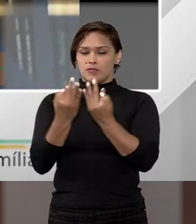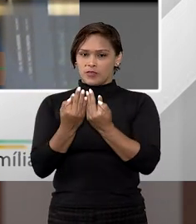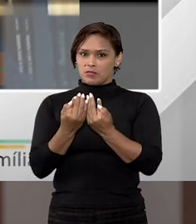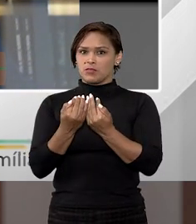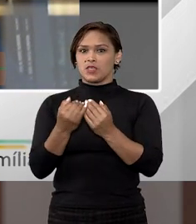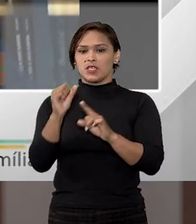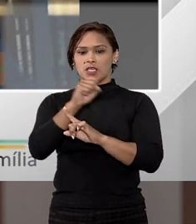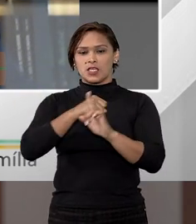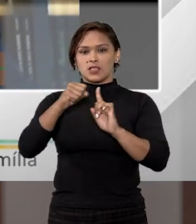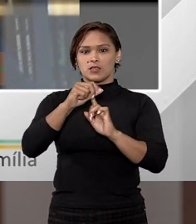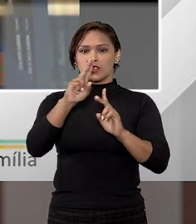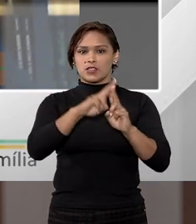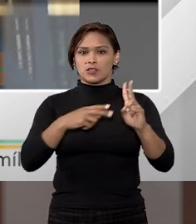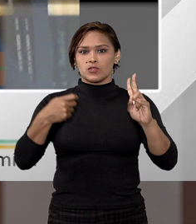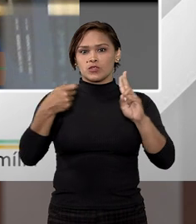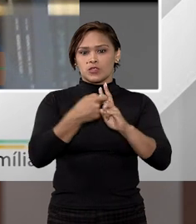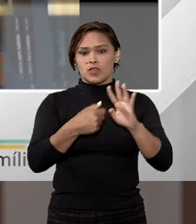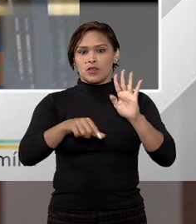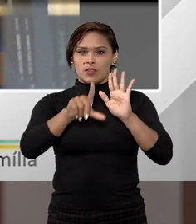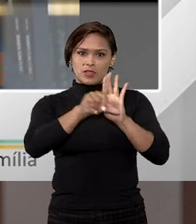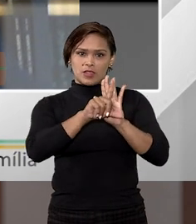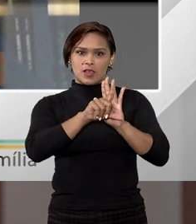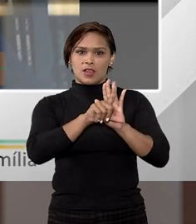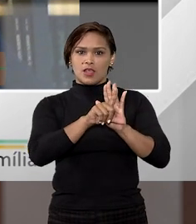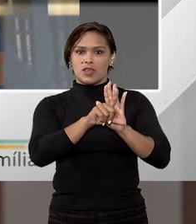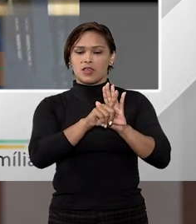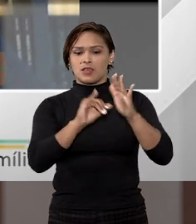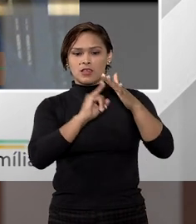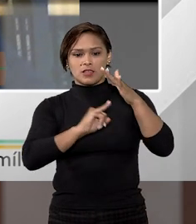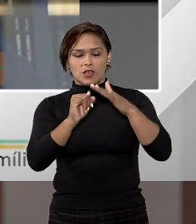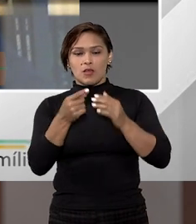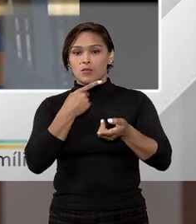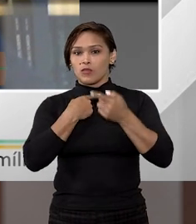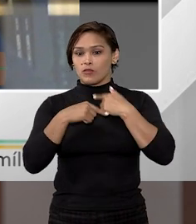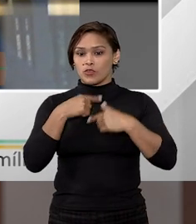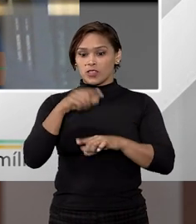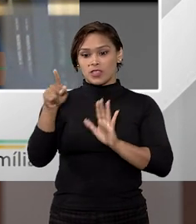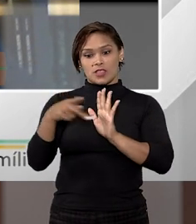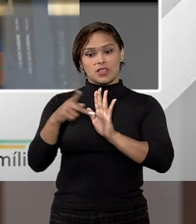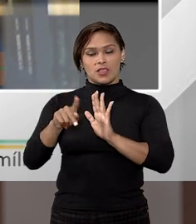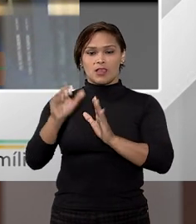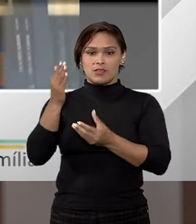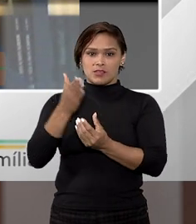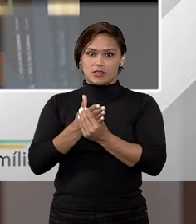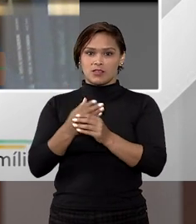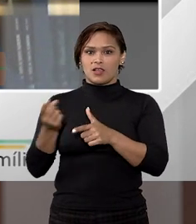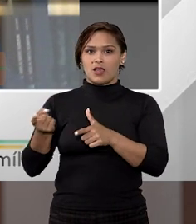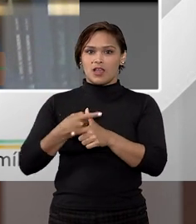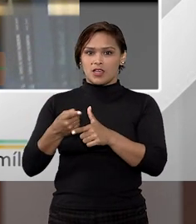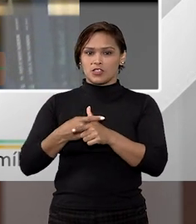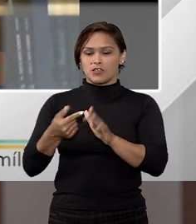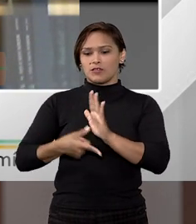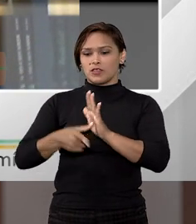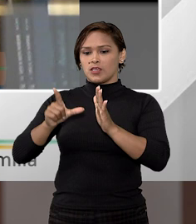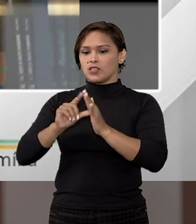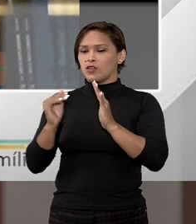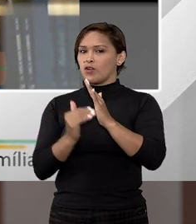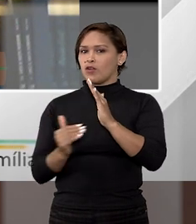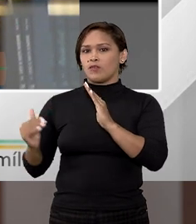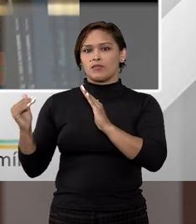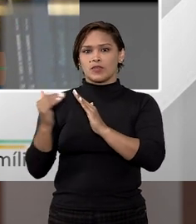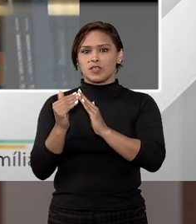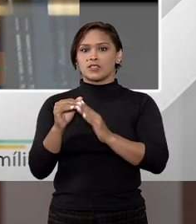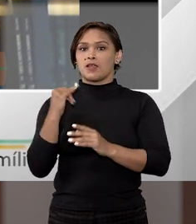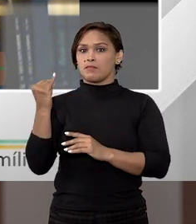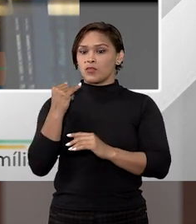indisponível pela parte prevista na lei e não instituída por vontade, nesse caso, a dívida mesmo anterior não alcançaria.